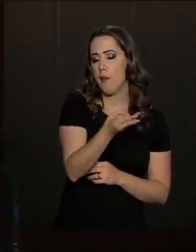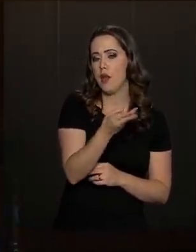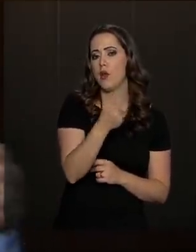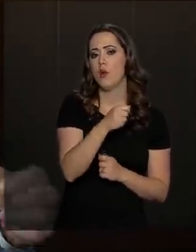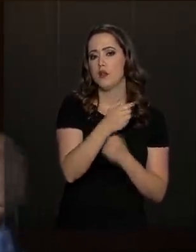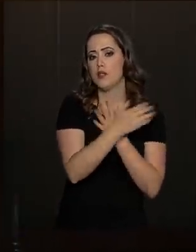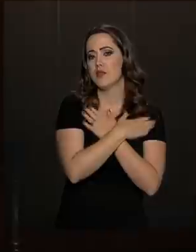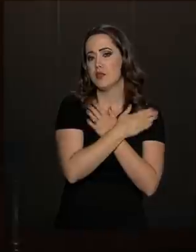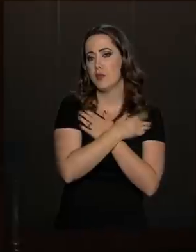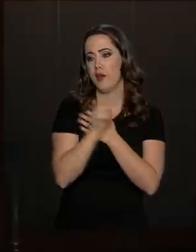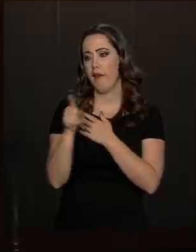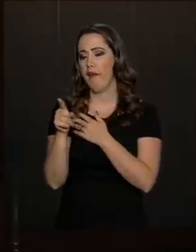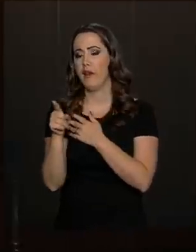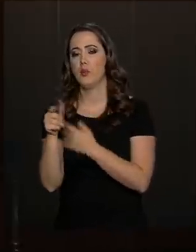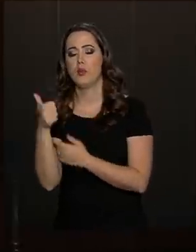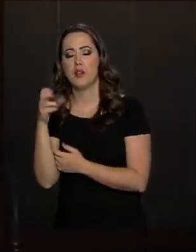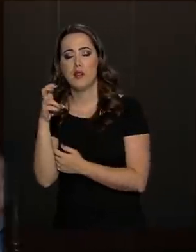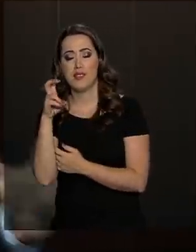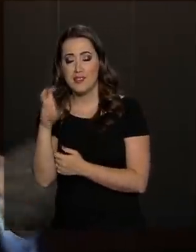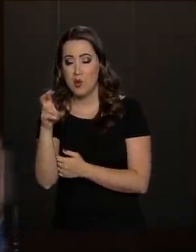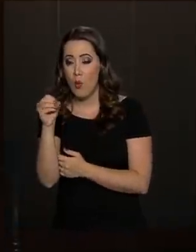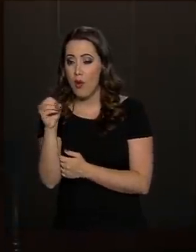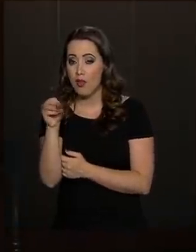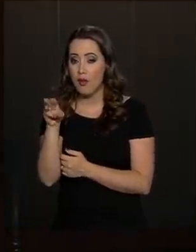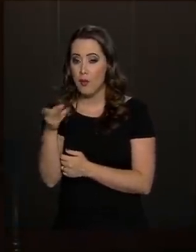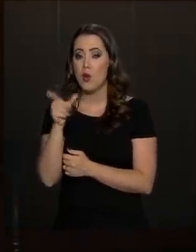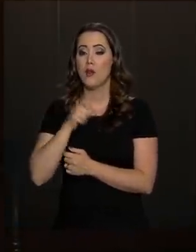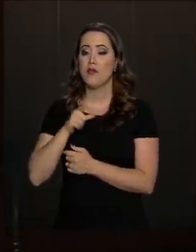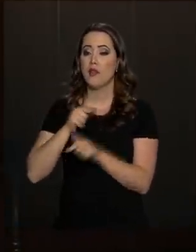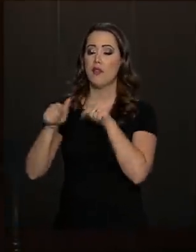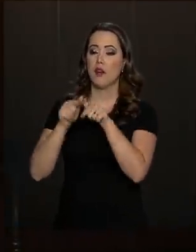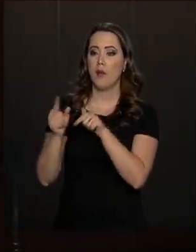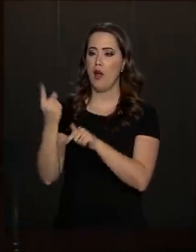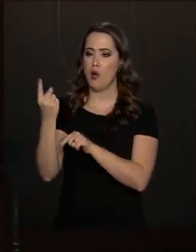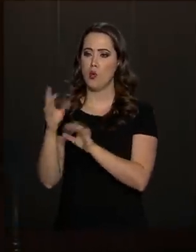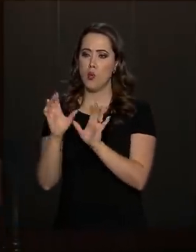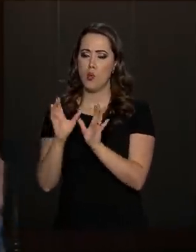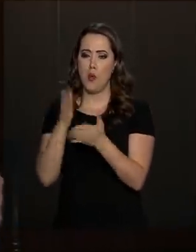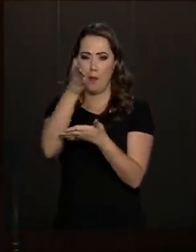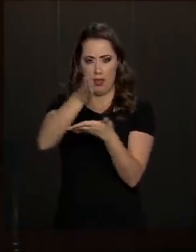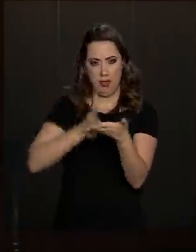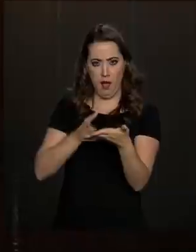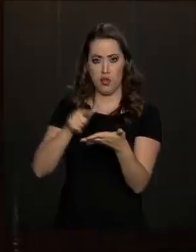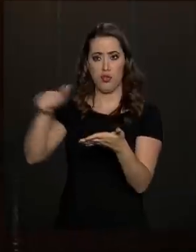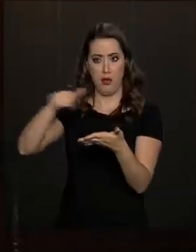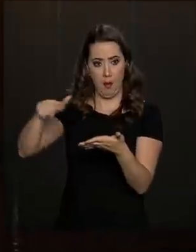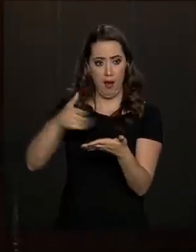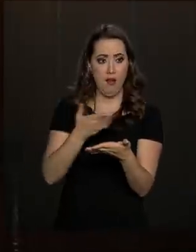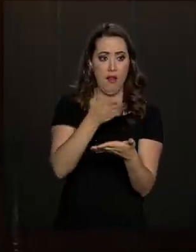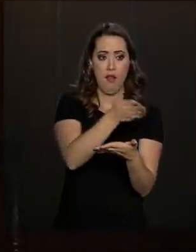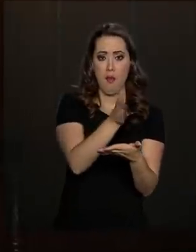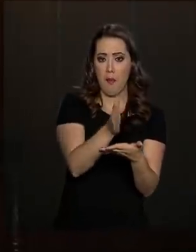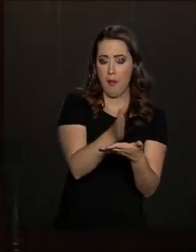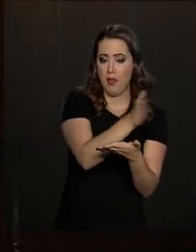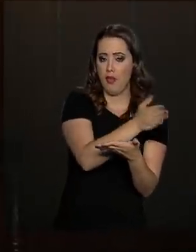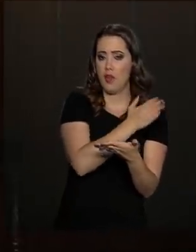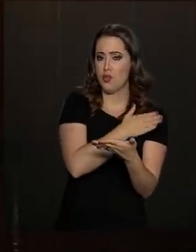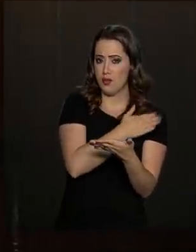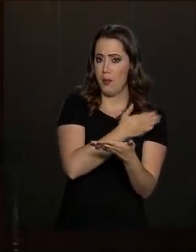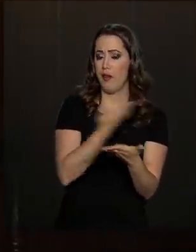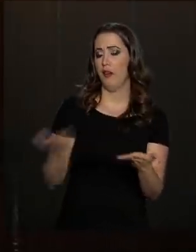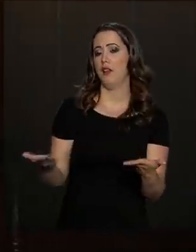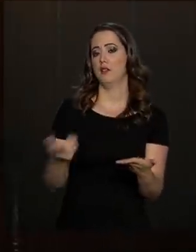pedir os encargos e as contribuições dos outros 50. Só que desses 50, justamente em cima de 75%, é que